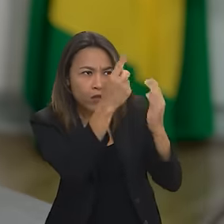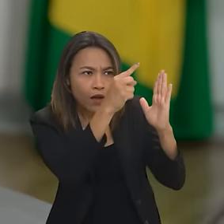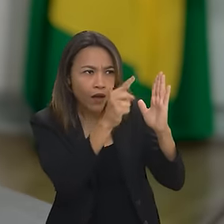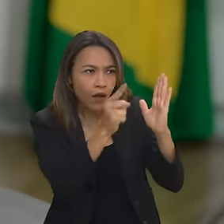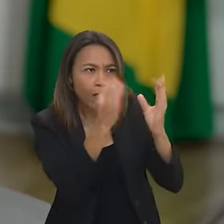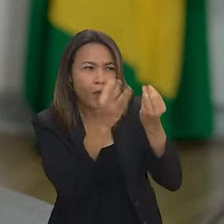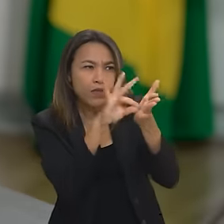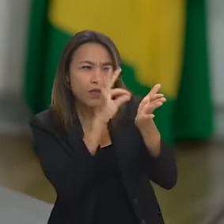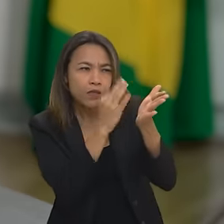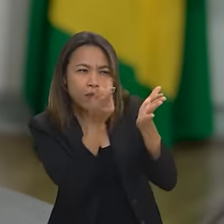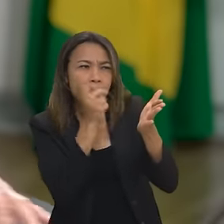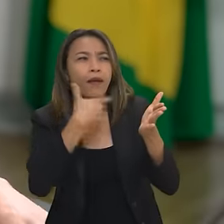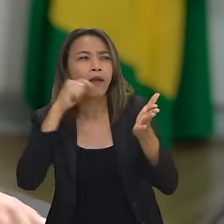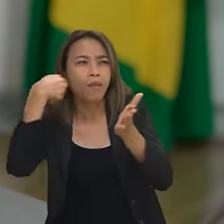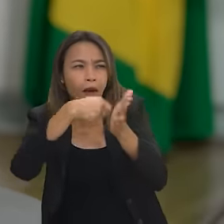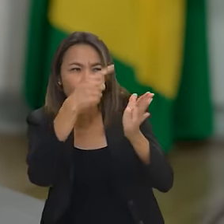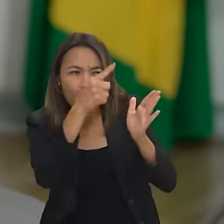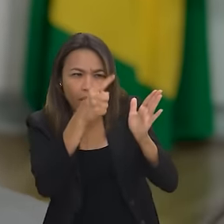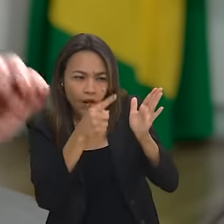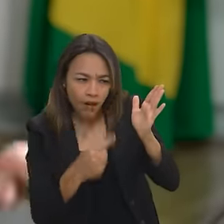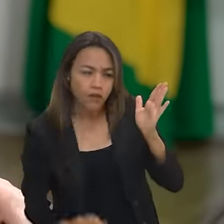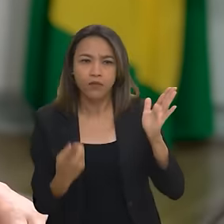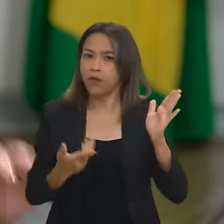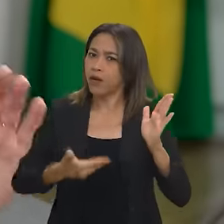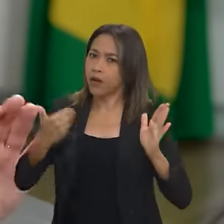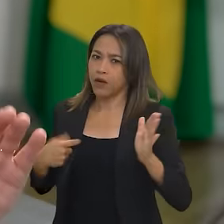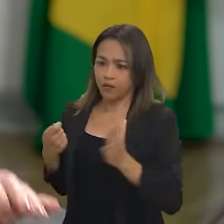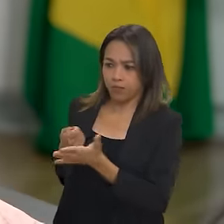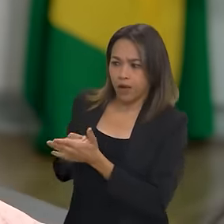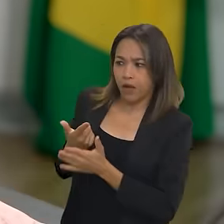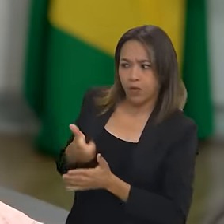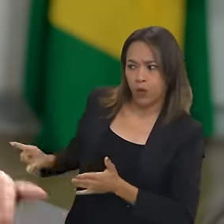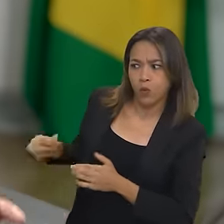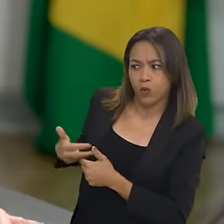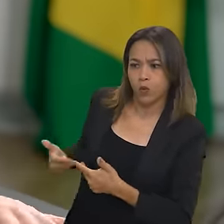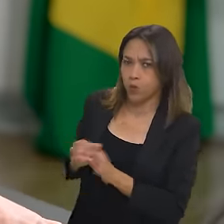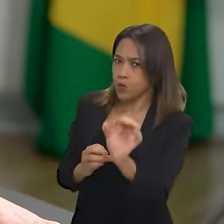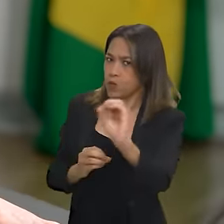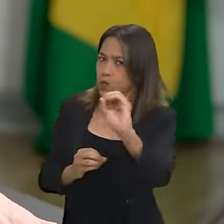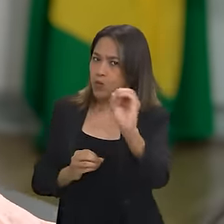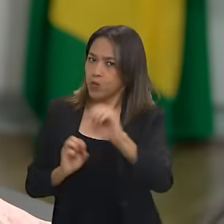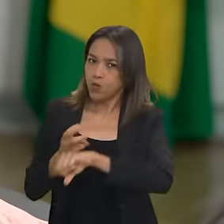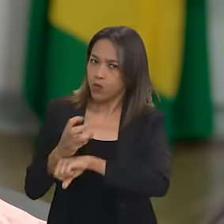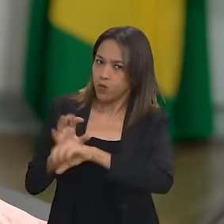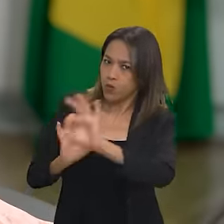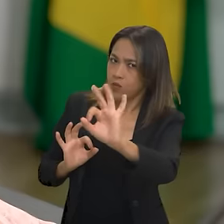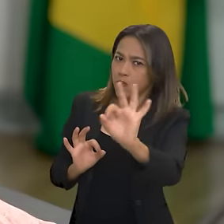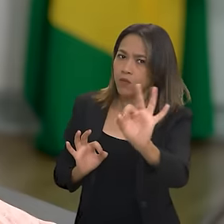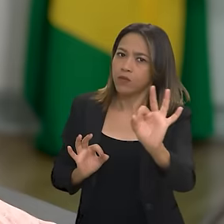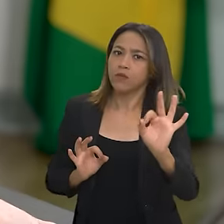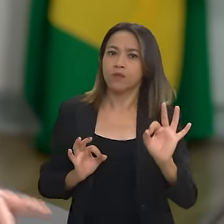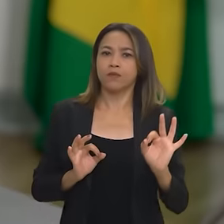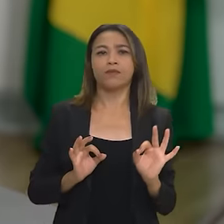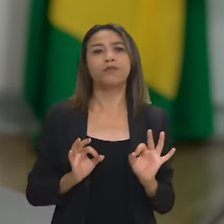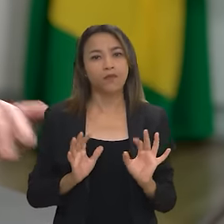fazer a inscrição, para quem que paga, etc. Não faça nenhum pagamento por conta do concurso. Ainda não está apto para isso.